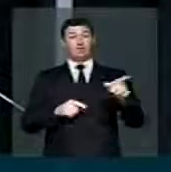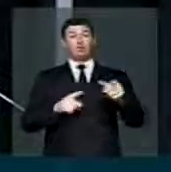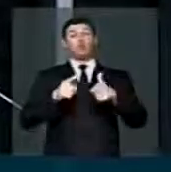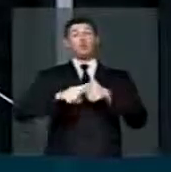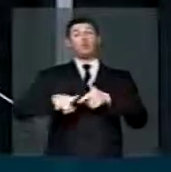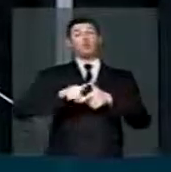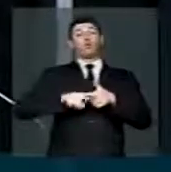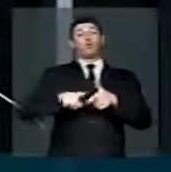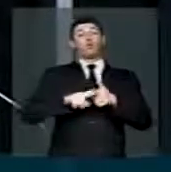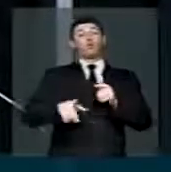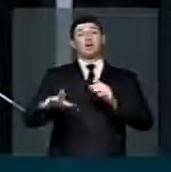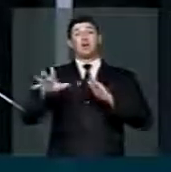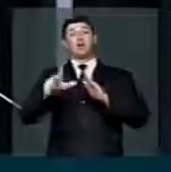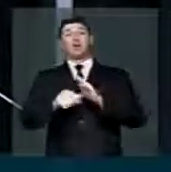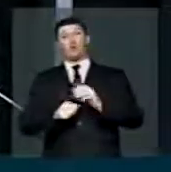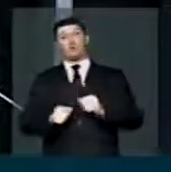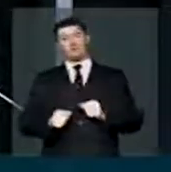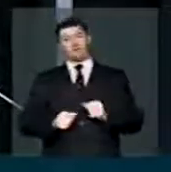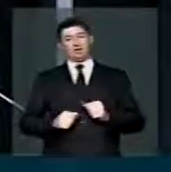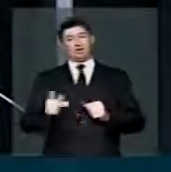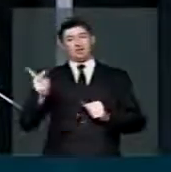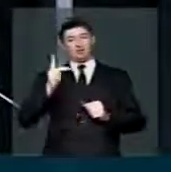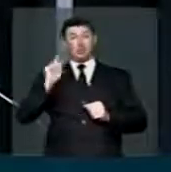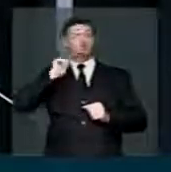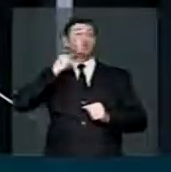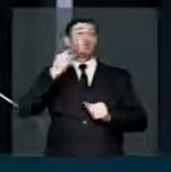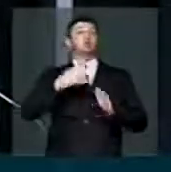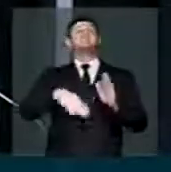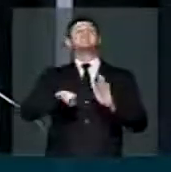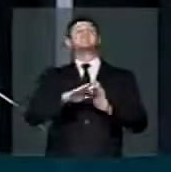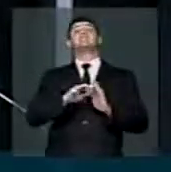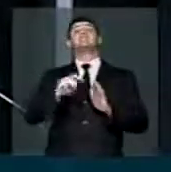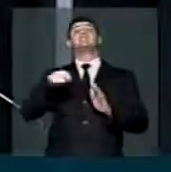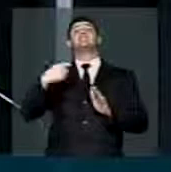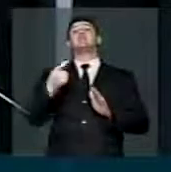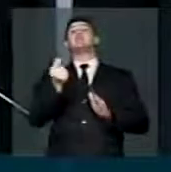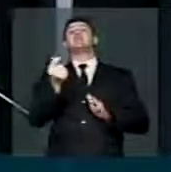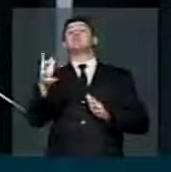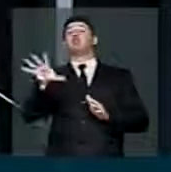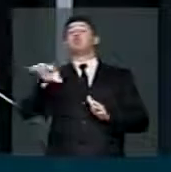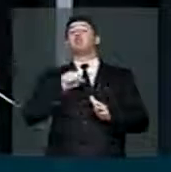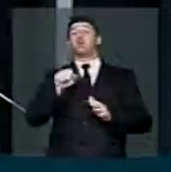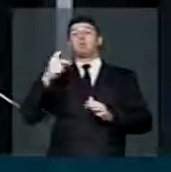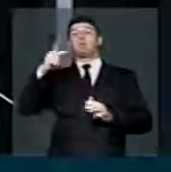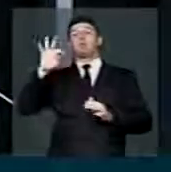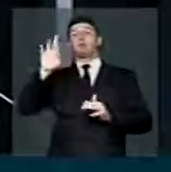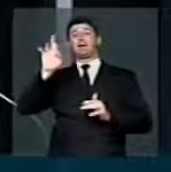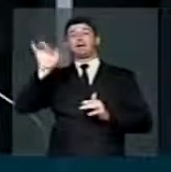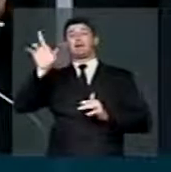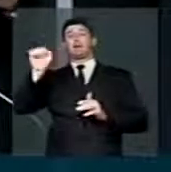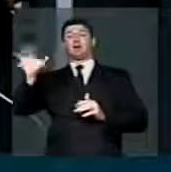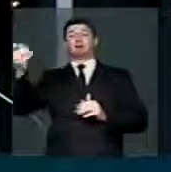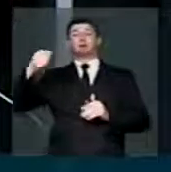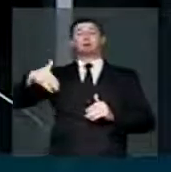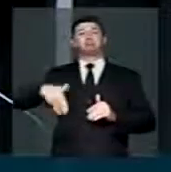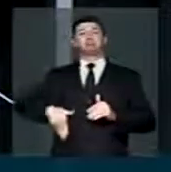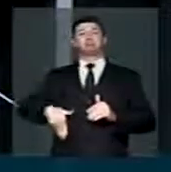desmando, a roubalheira e quem ficou com o dinheiro das vantagens do